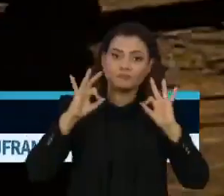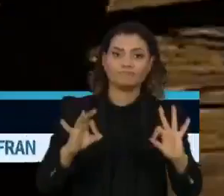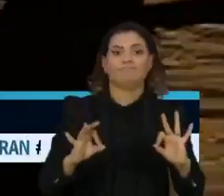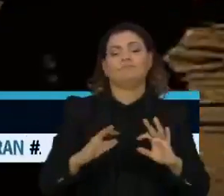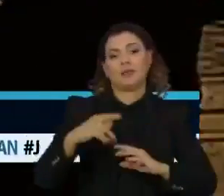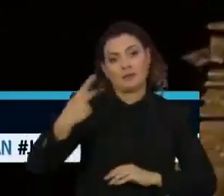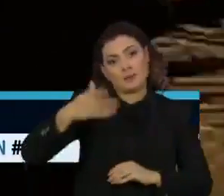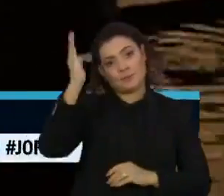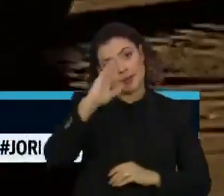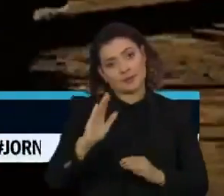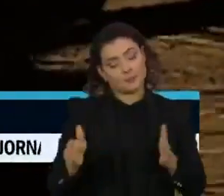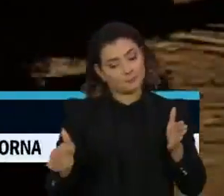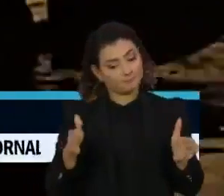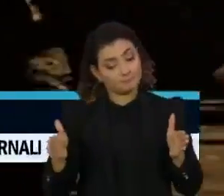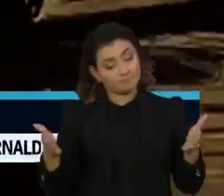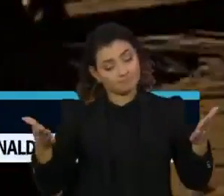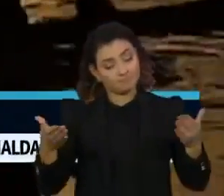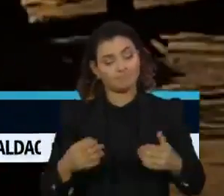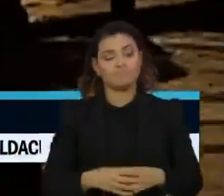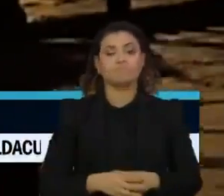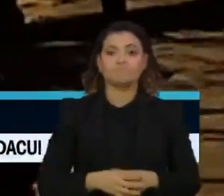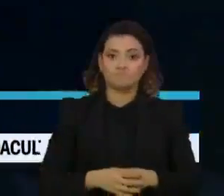a gente vive nesse momento, nesse país.